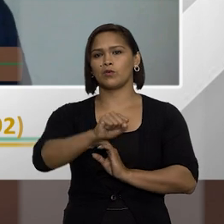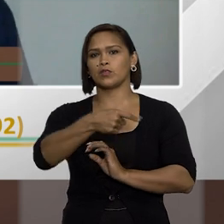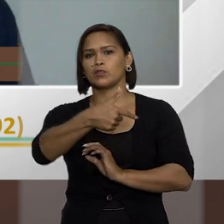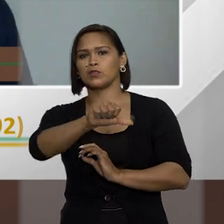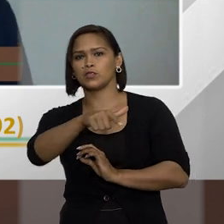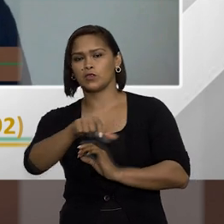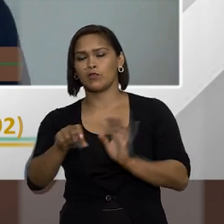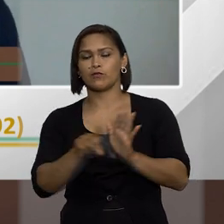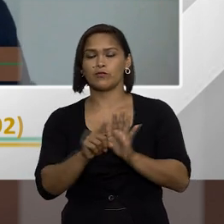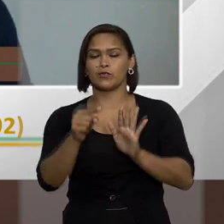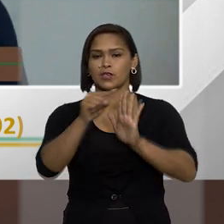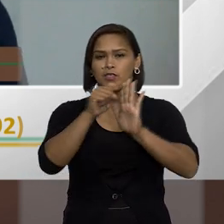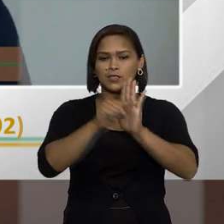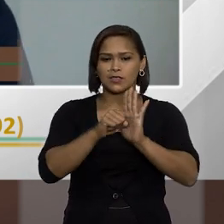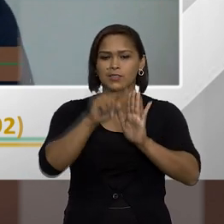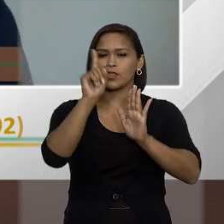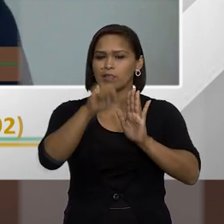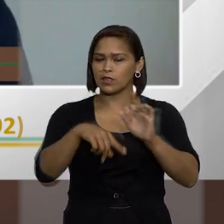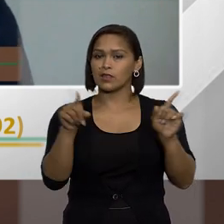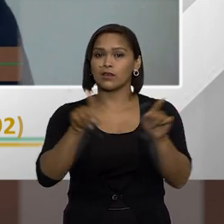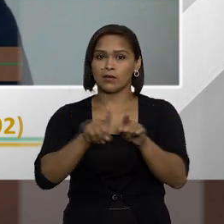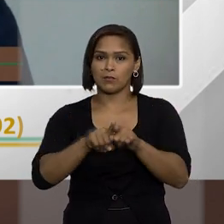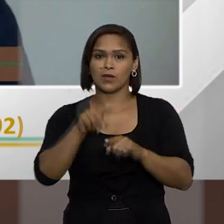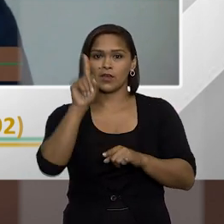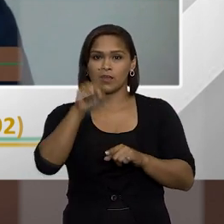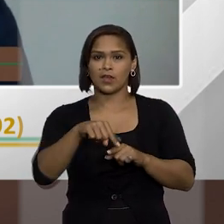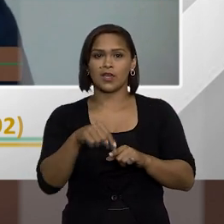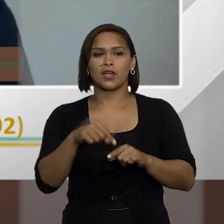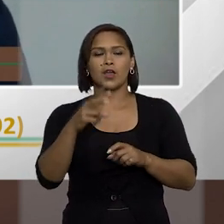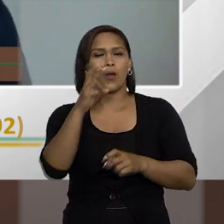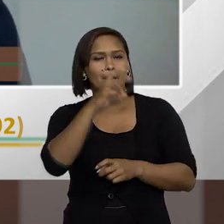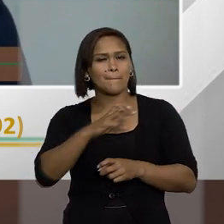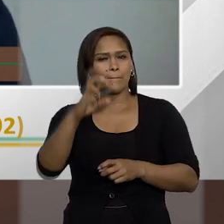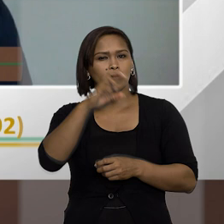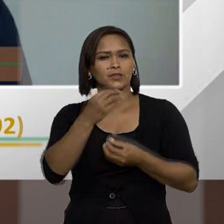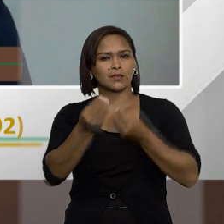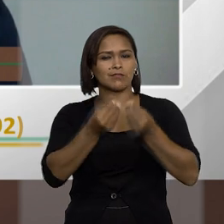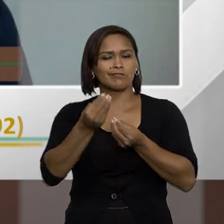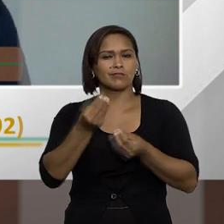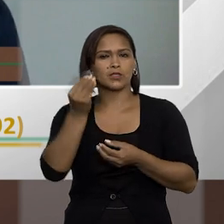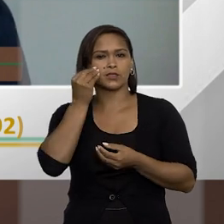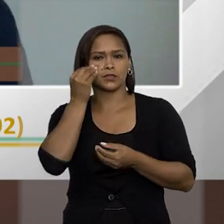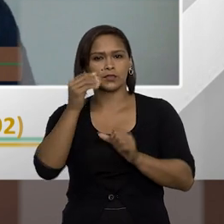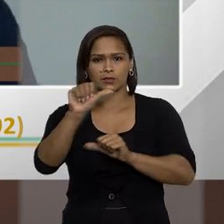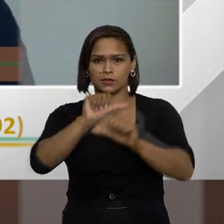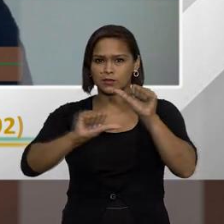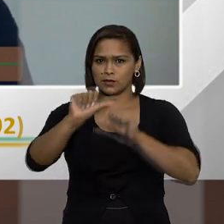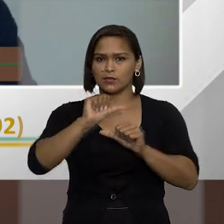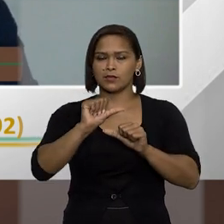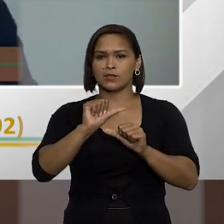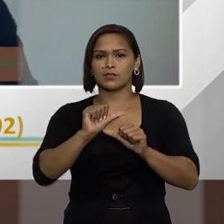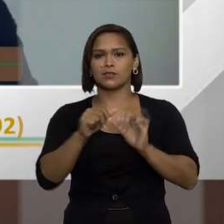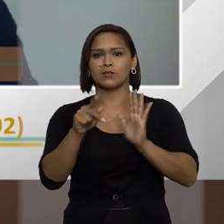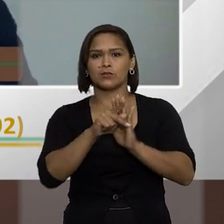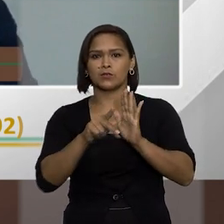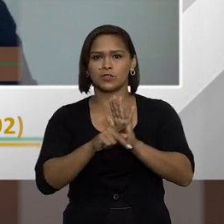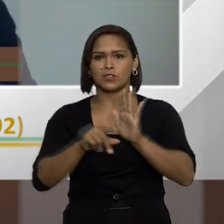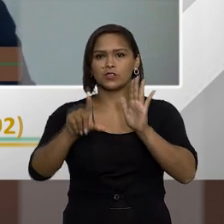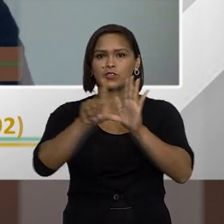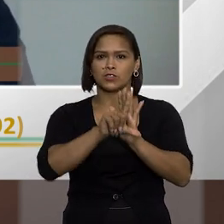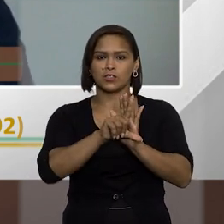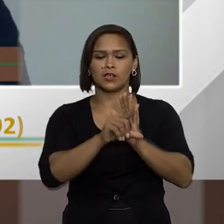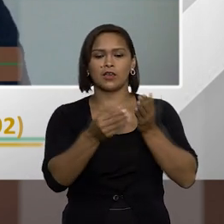e esse é também um dos pontos em que nós estamos observando uma tentativa de alteração o projeto